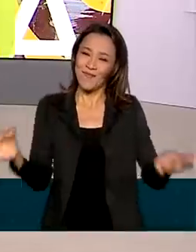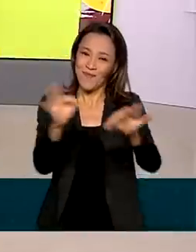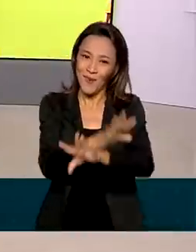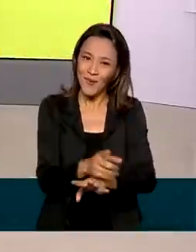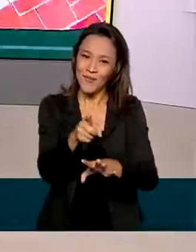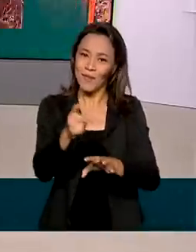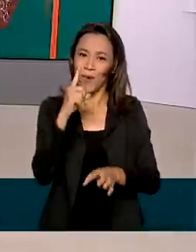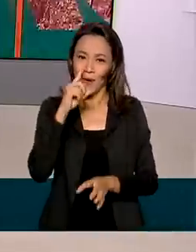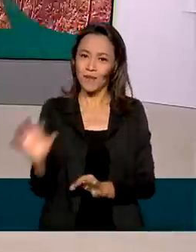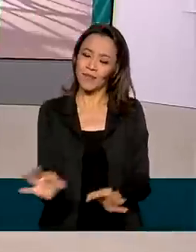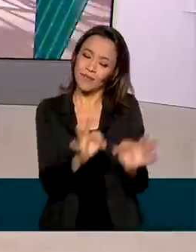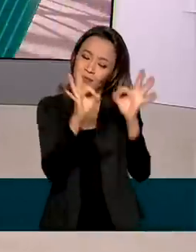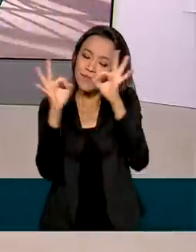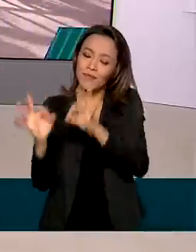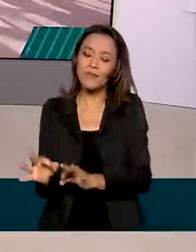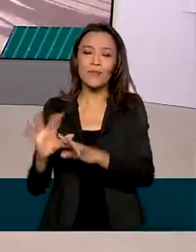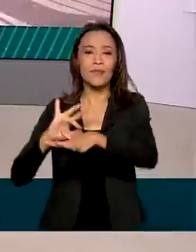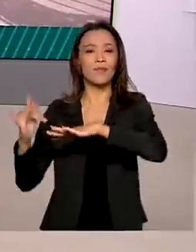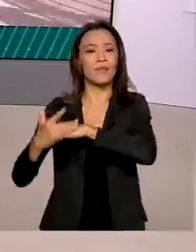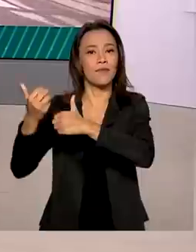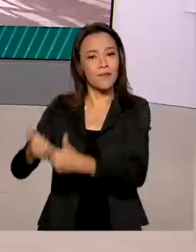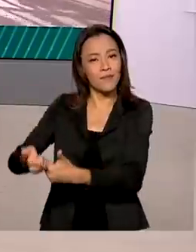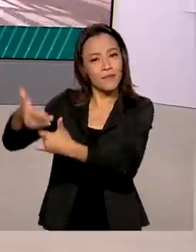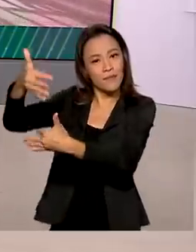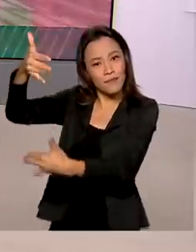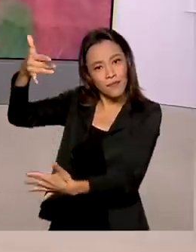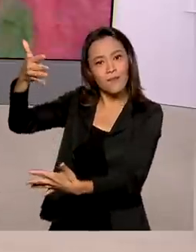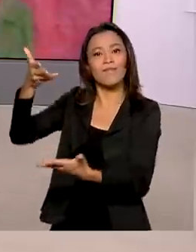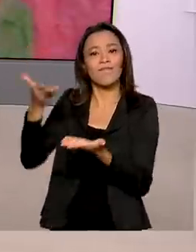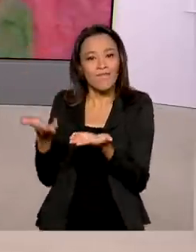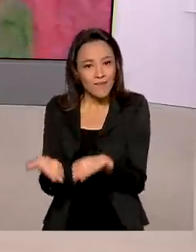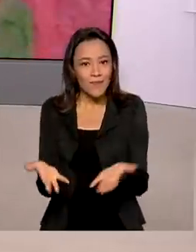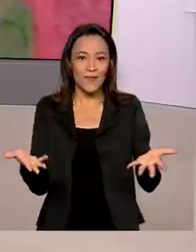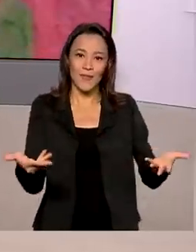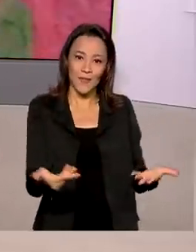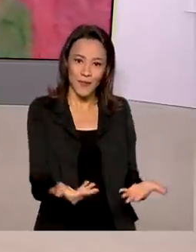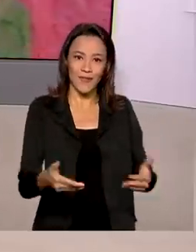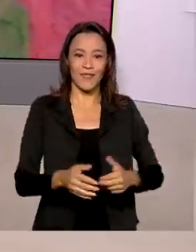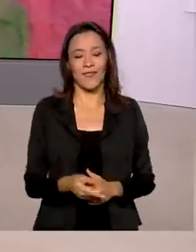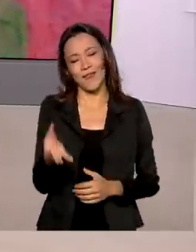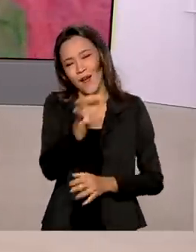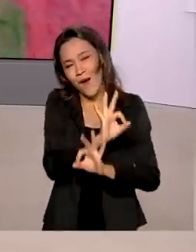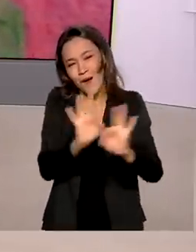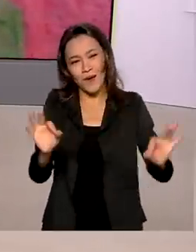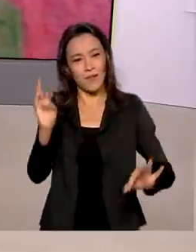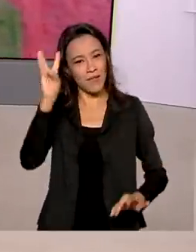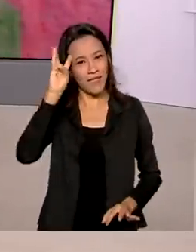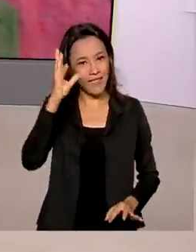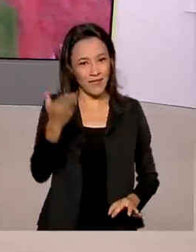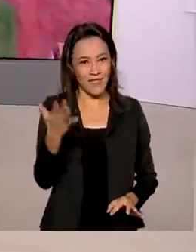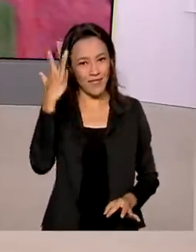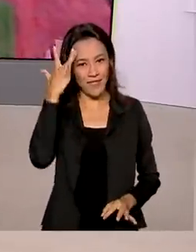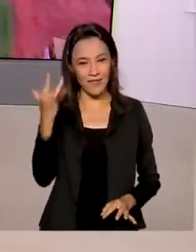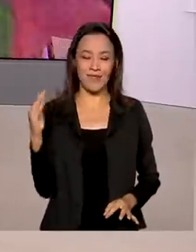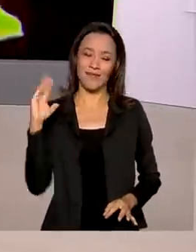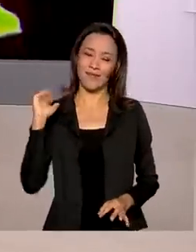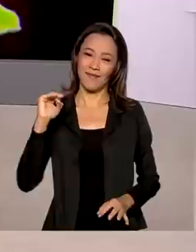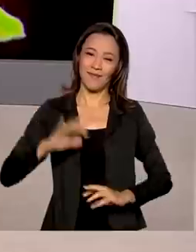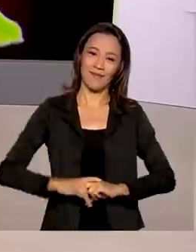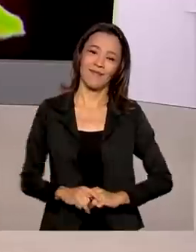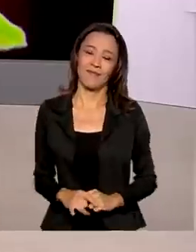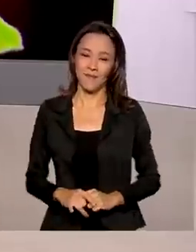aqui. Você pode acessar as nossas redes sociais para rever as reportagens de hoje. Uma ótima terça-feira para você. Até amanhã. Tchau, tchau.